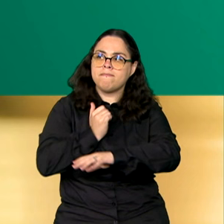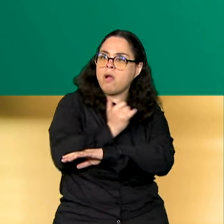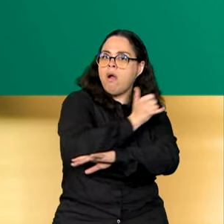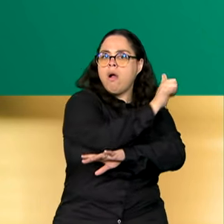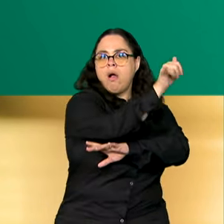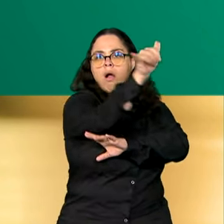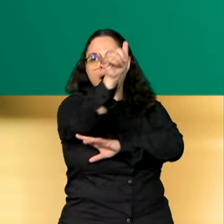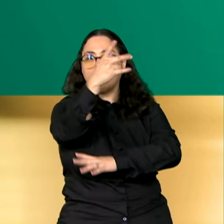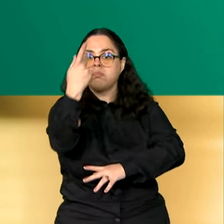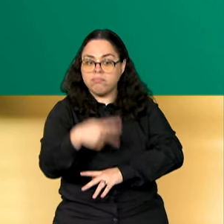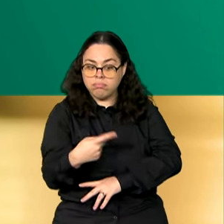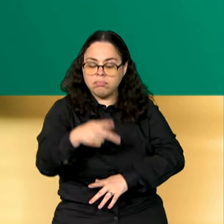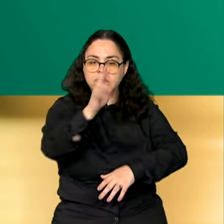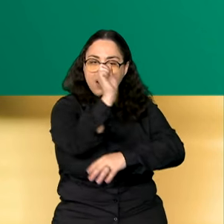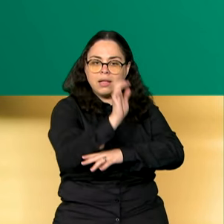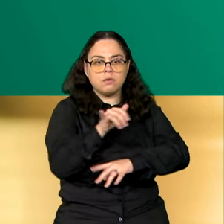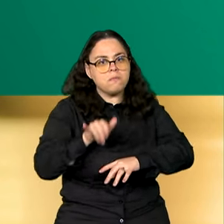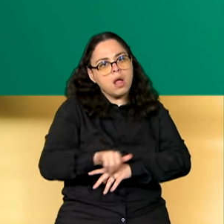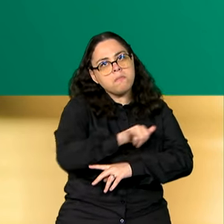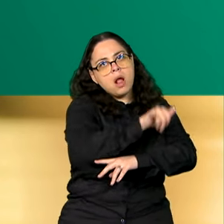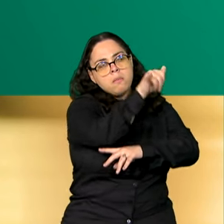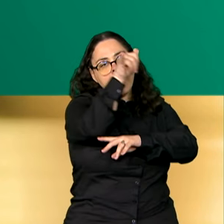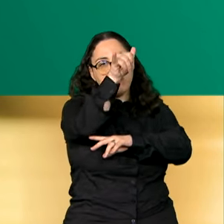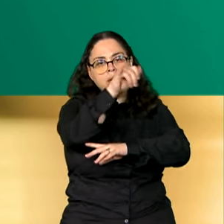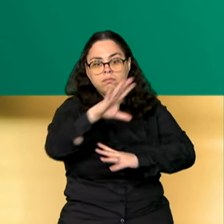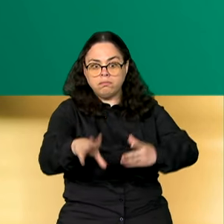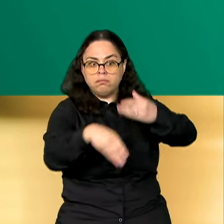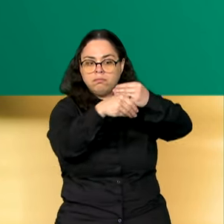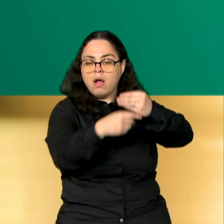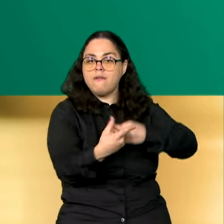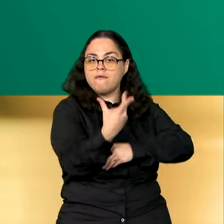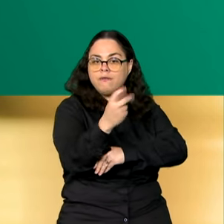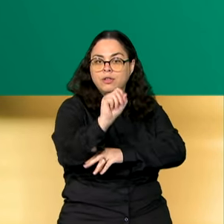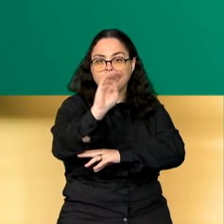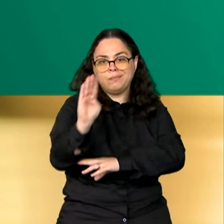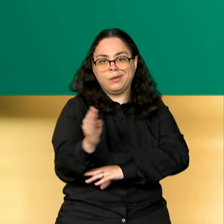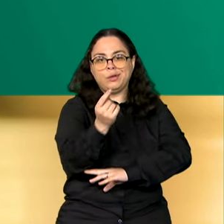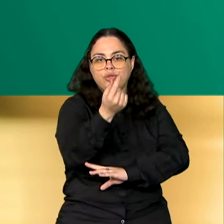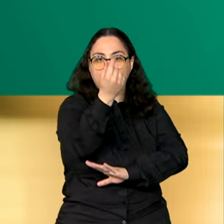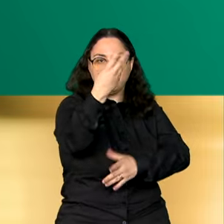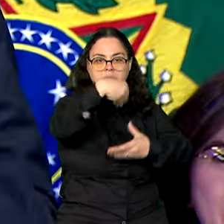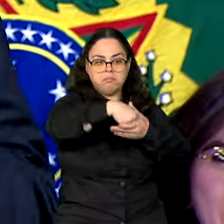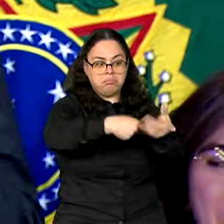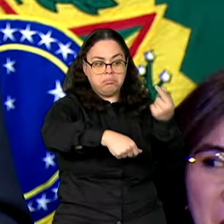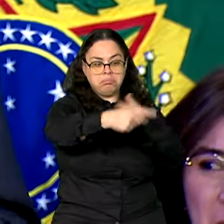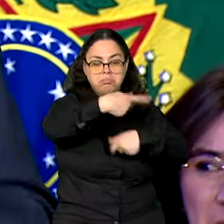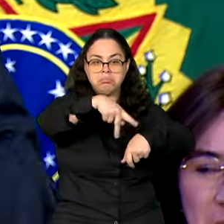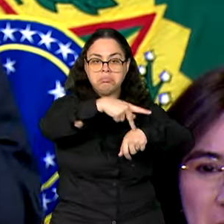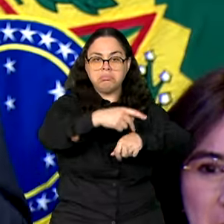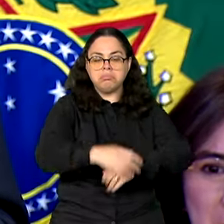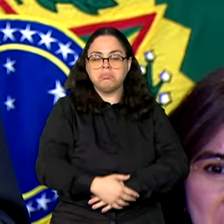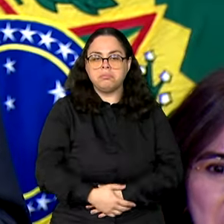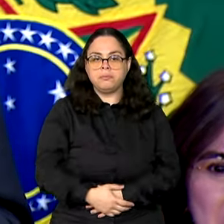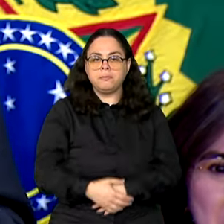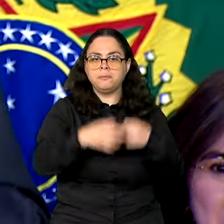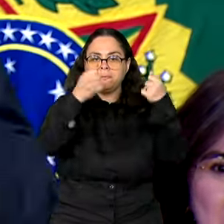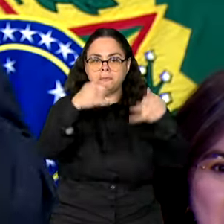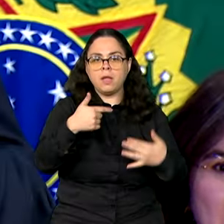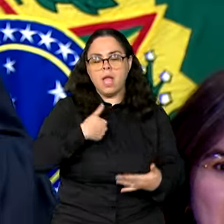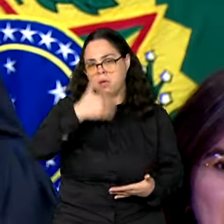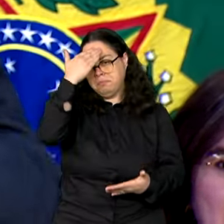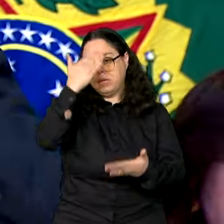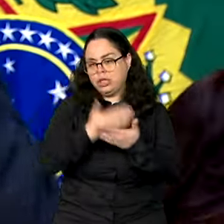para destinos nacionais, injetando 20 bilhões de reais na economia do país. Eu acredito no turismo